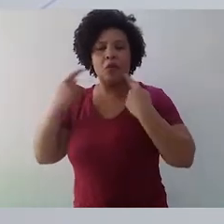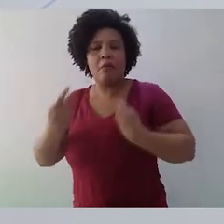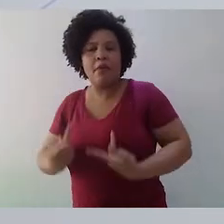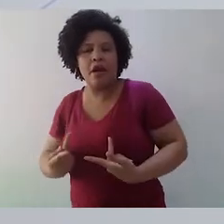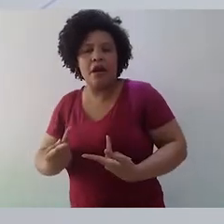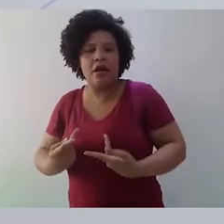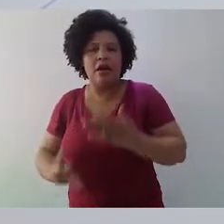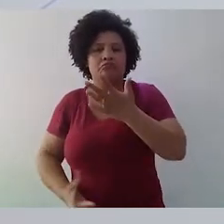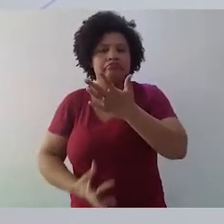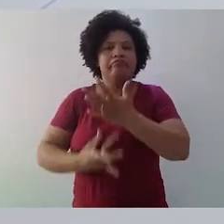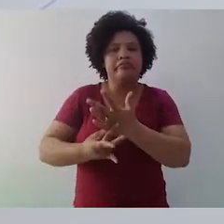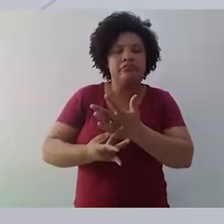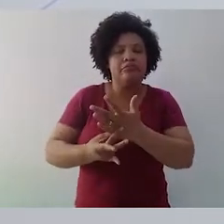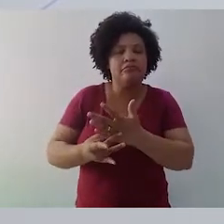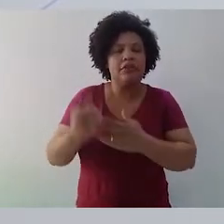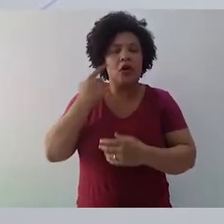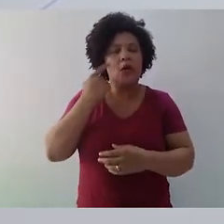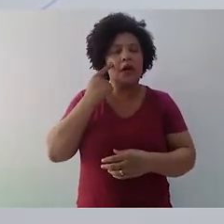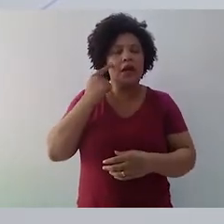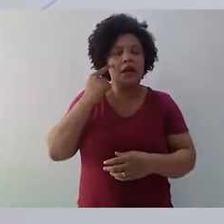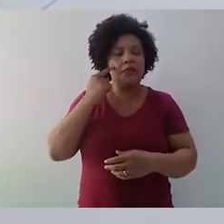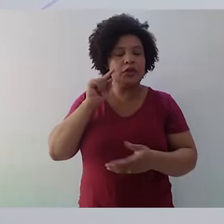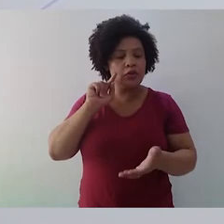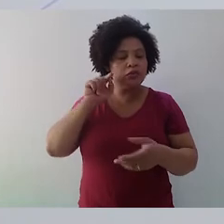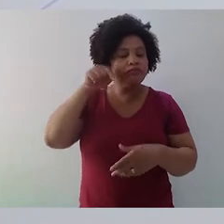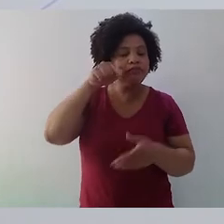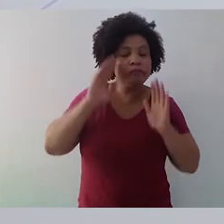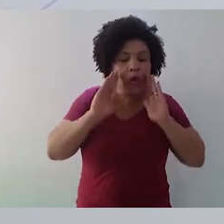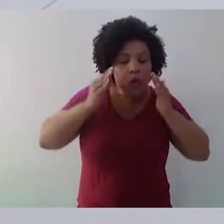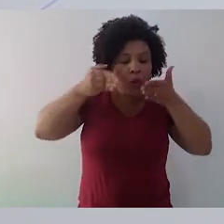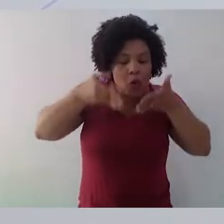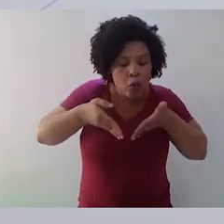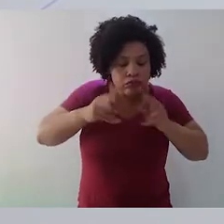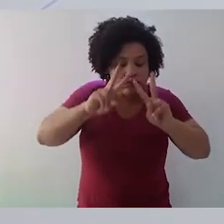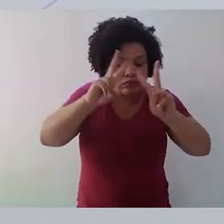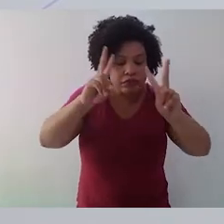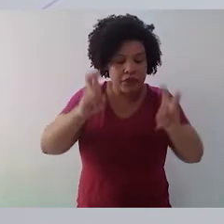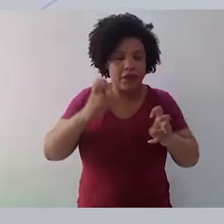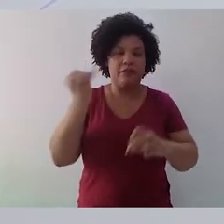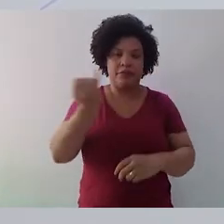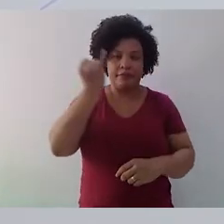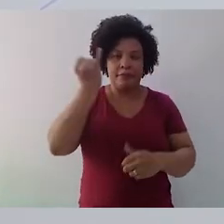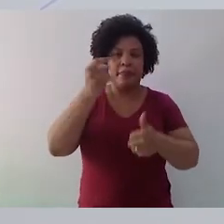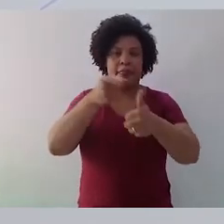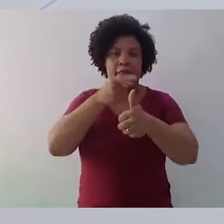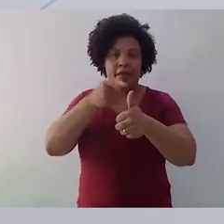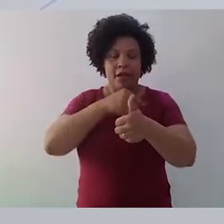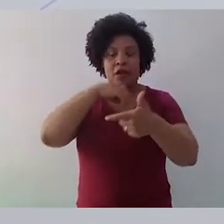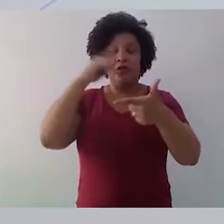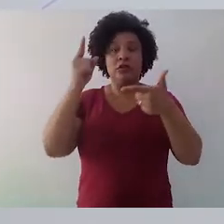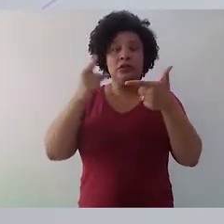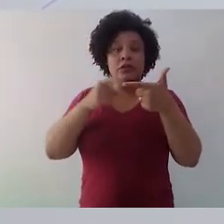em que que eu vou me concentrar para escrever a minha literatura? Então, a escolha do tema é um primeiro aspecto. Um segundo